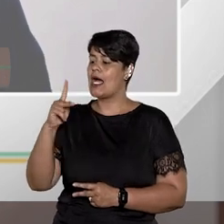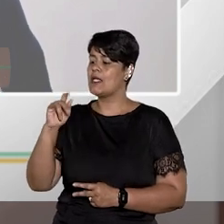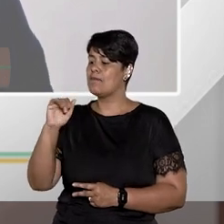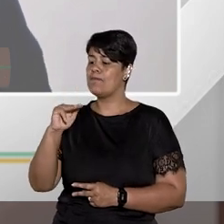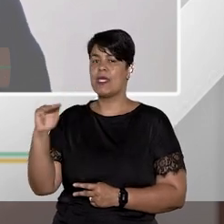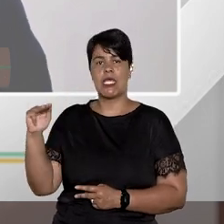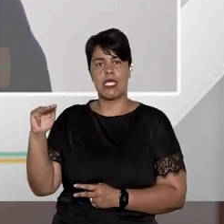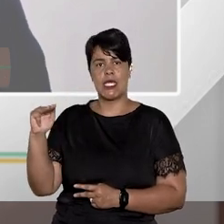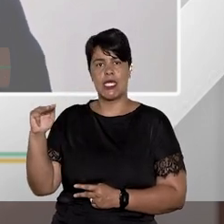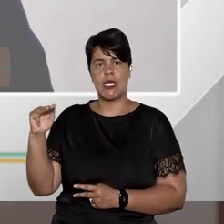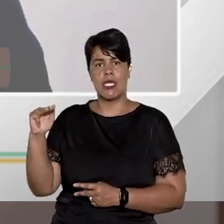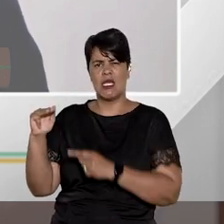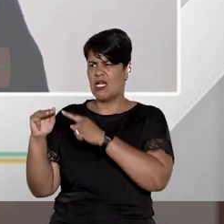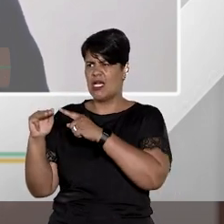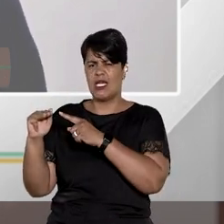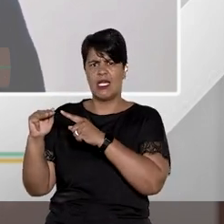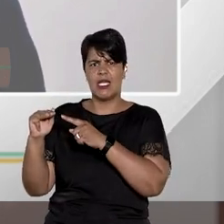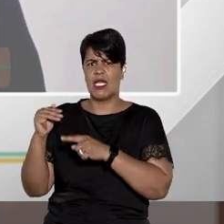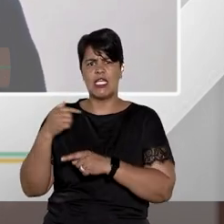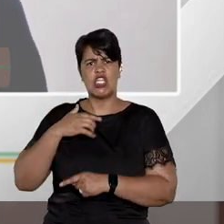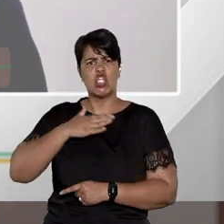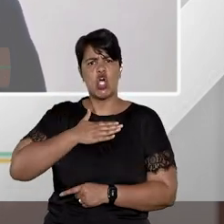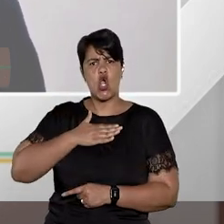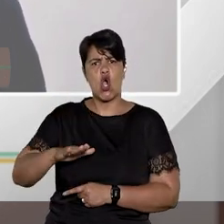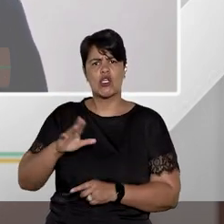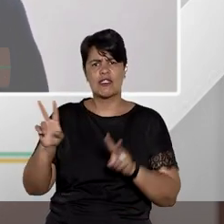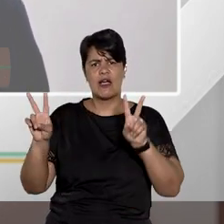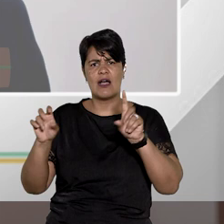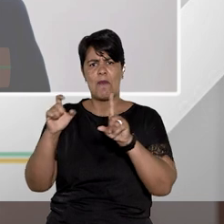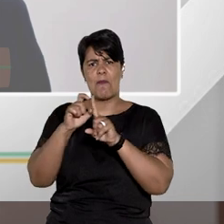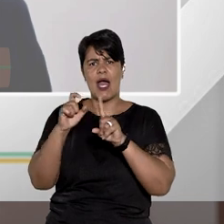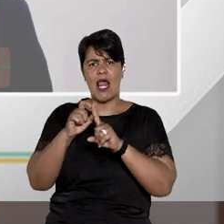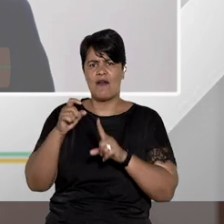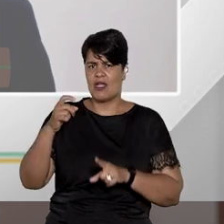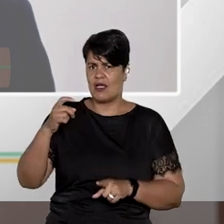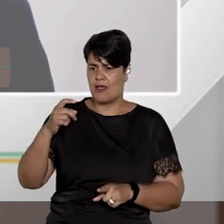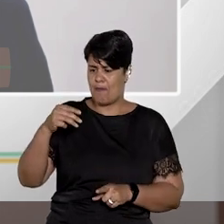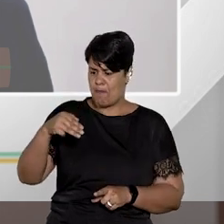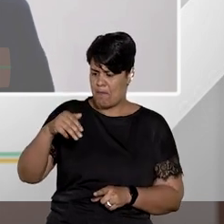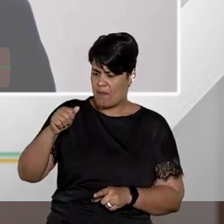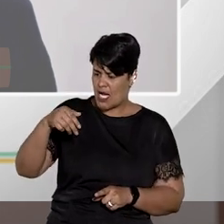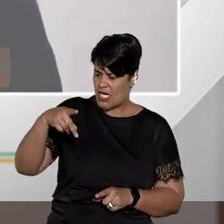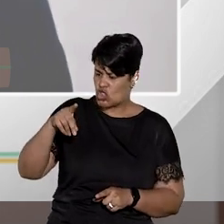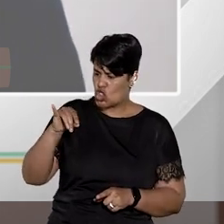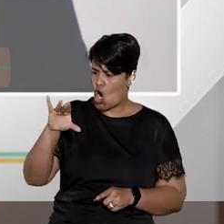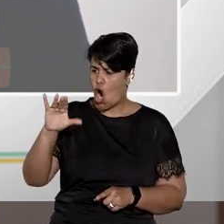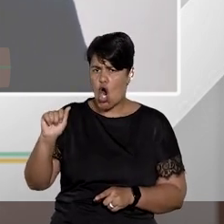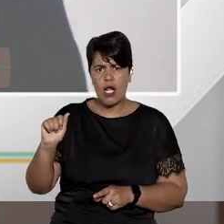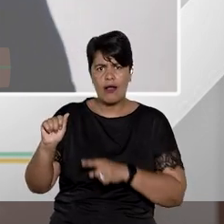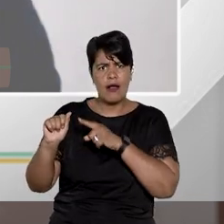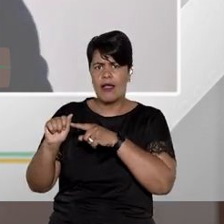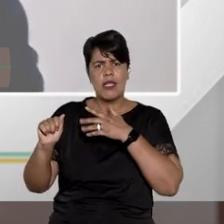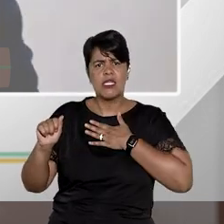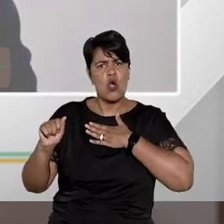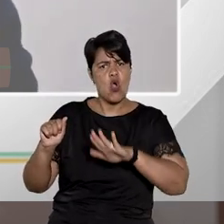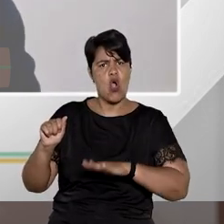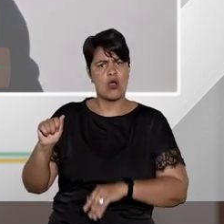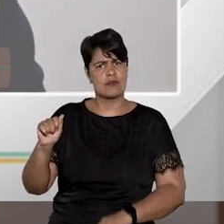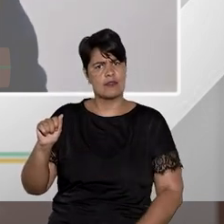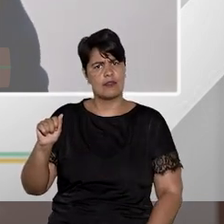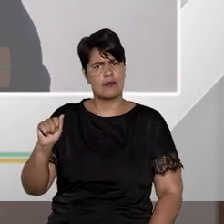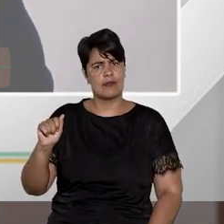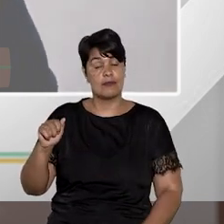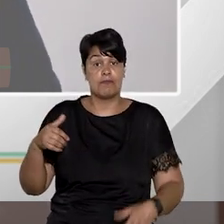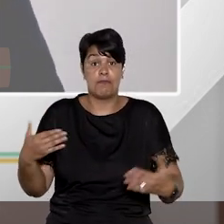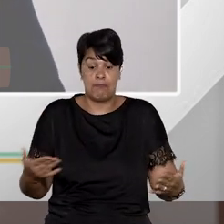mandioca ele fica bravo bravo mas muito bravo ele falou meu filho mandioca não se come mandioca é tóxico ele chama mandioca de mandioca brava